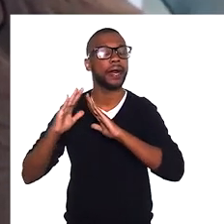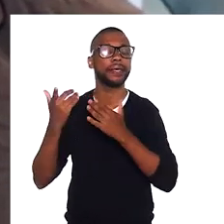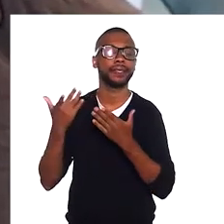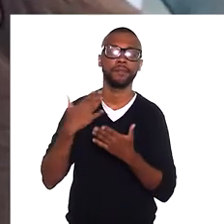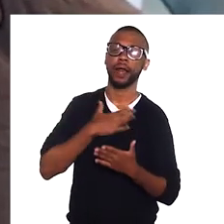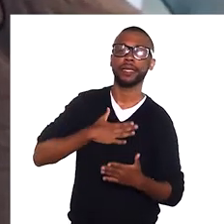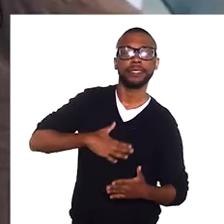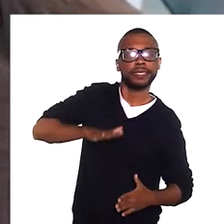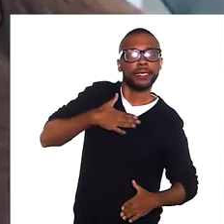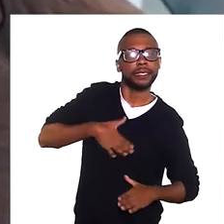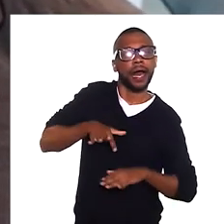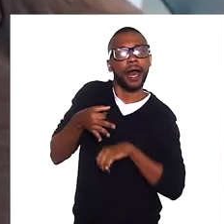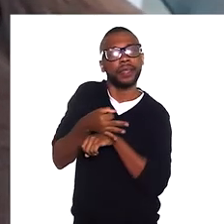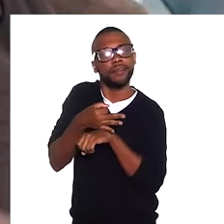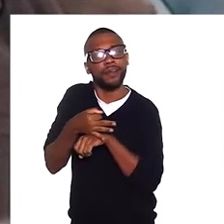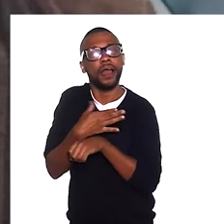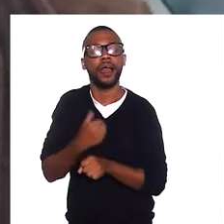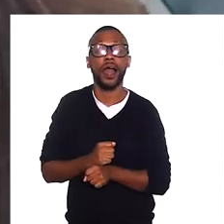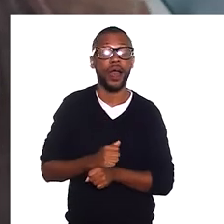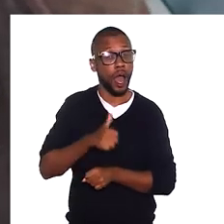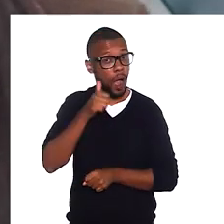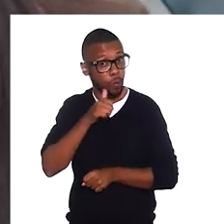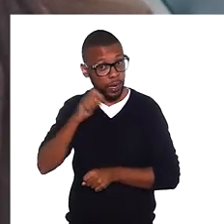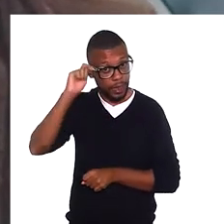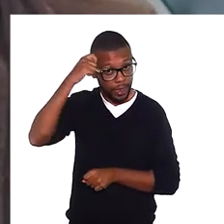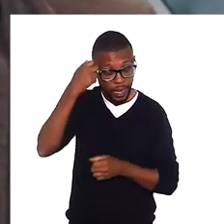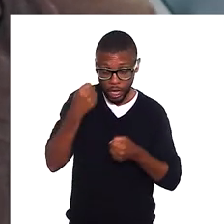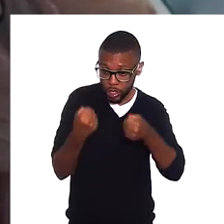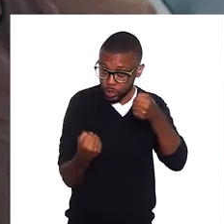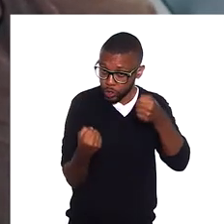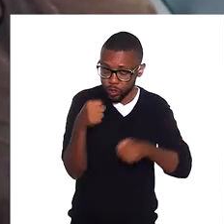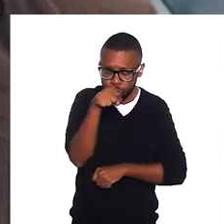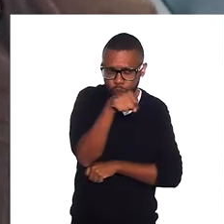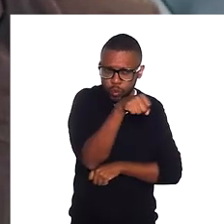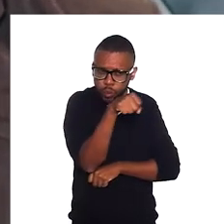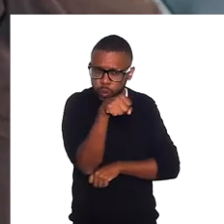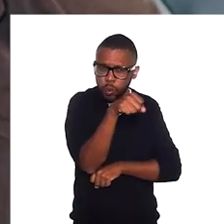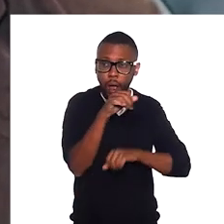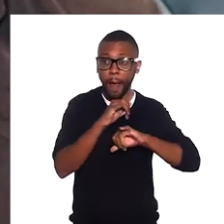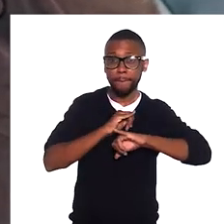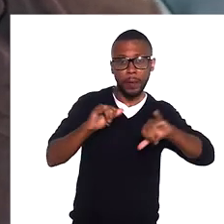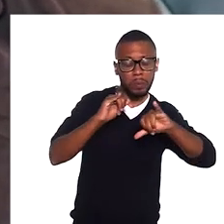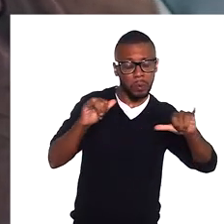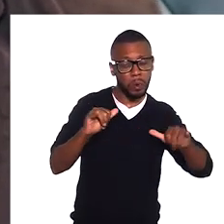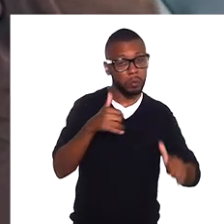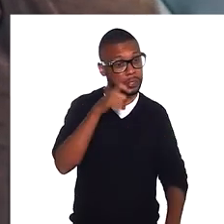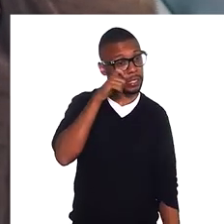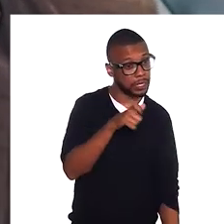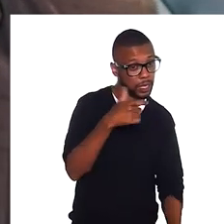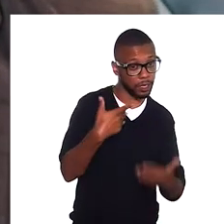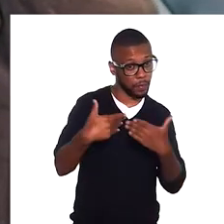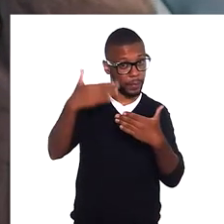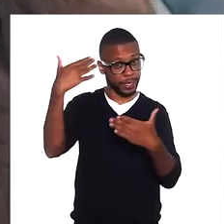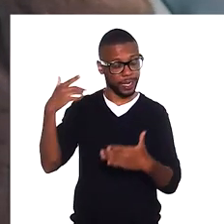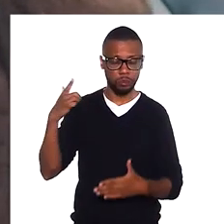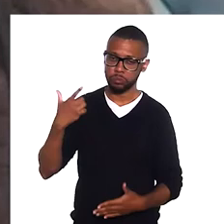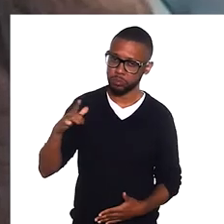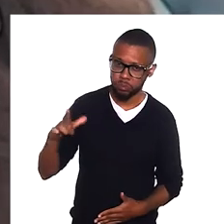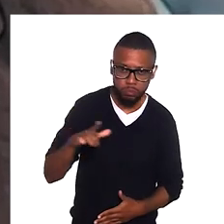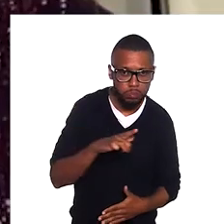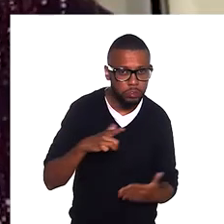passar as férias, uma mulher negra dirigindo um automóvel, coisas que a gente não via. Isso é bem interessante.